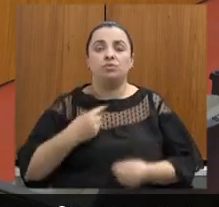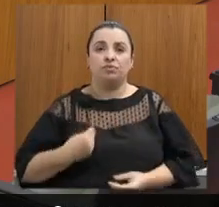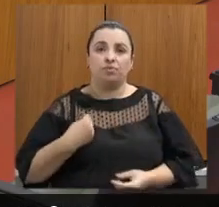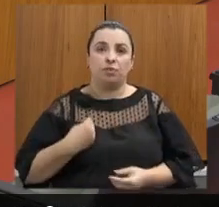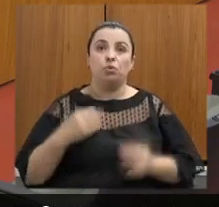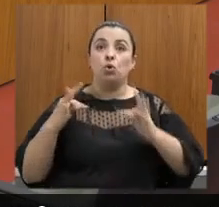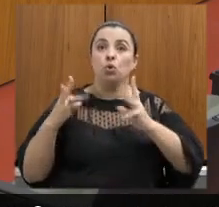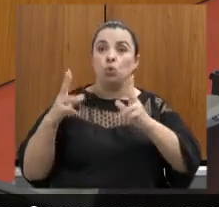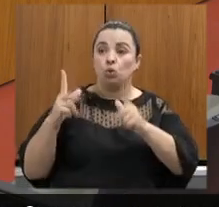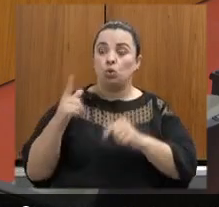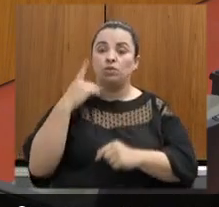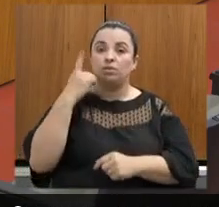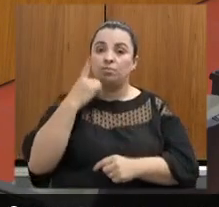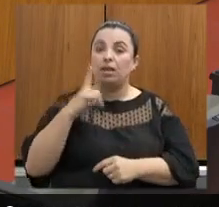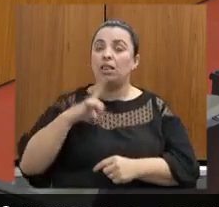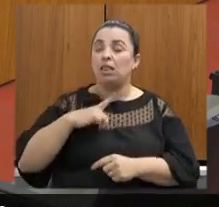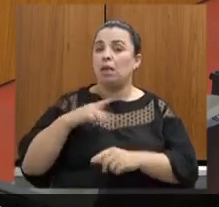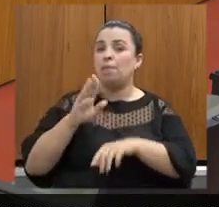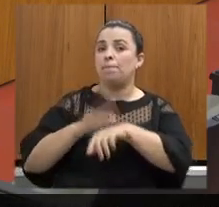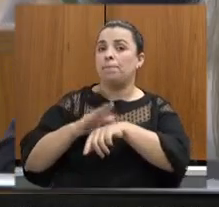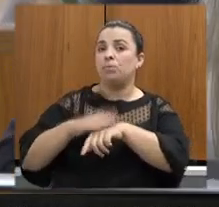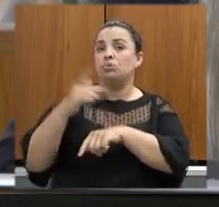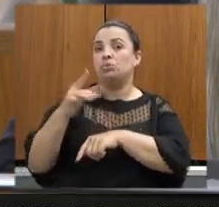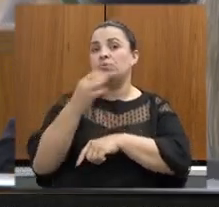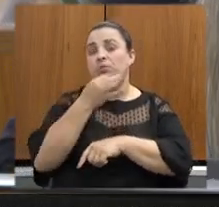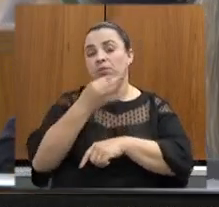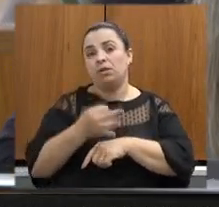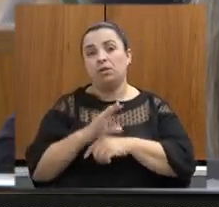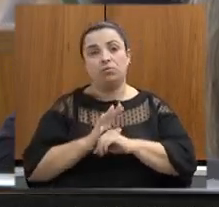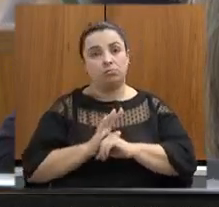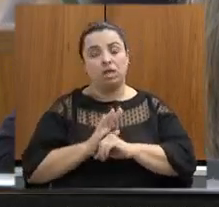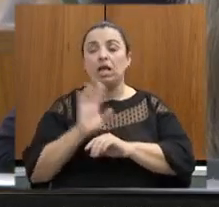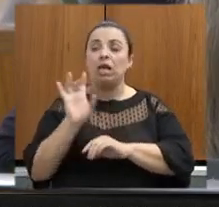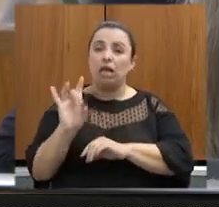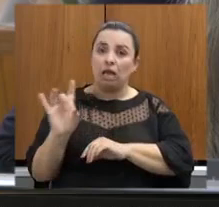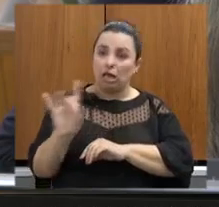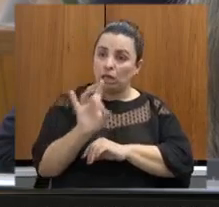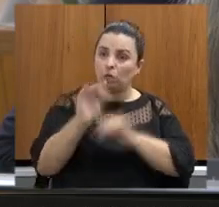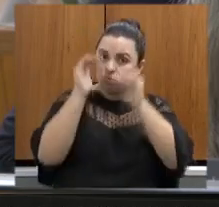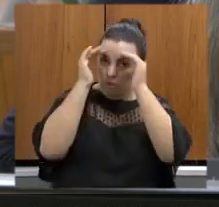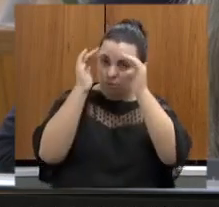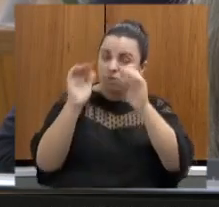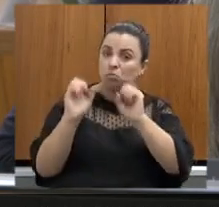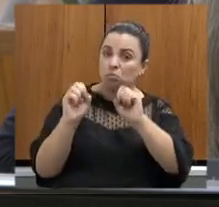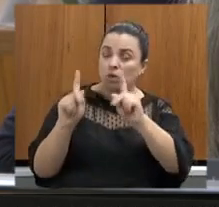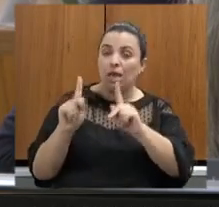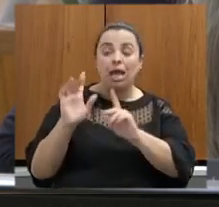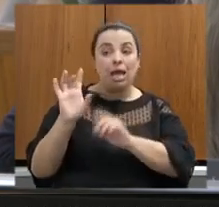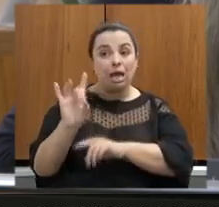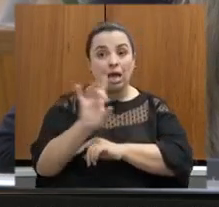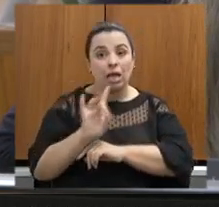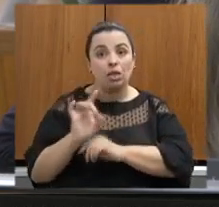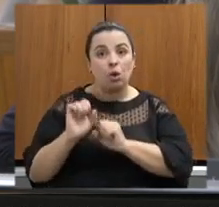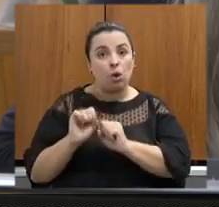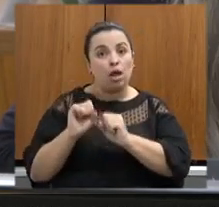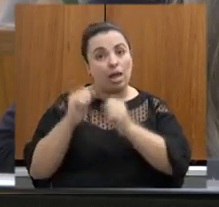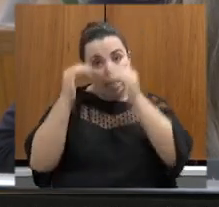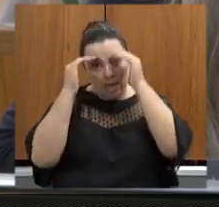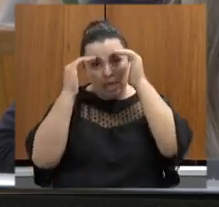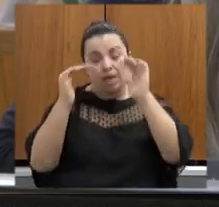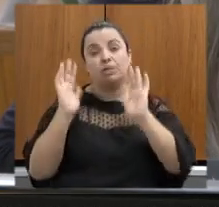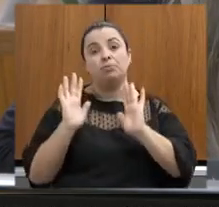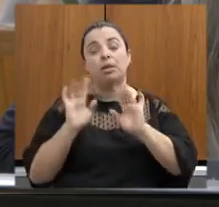devem ser respeitados cada um defende o que ele acha que é justo mas devemos respeitar